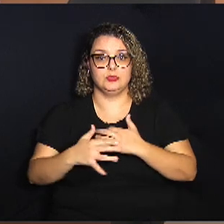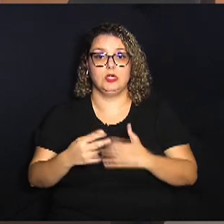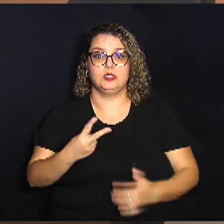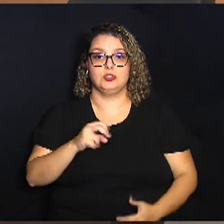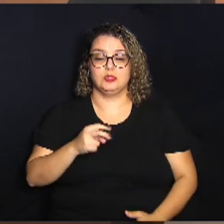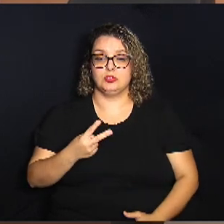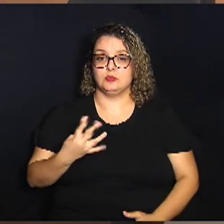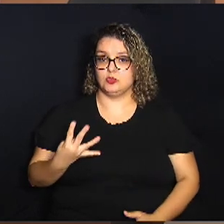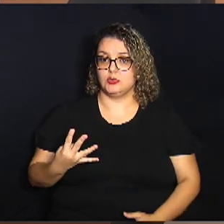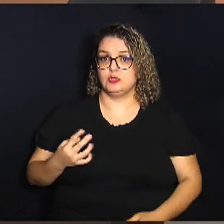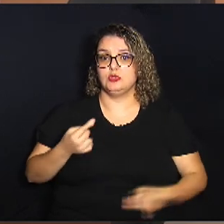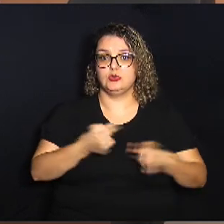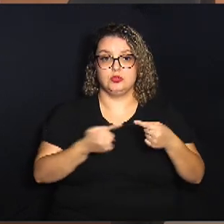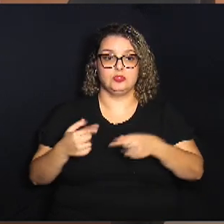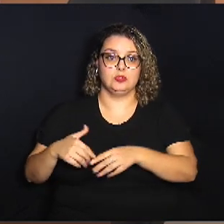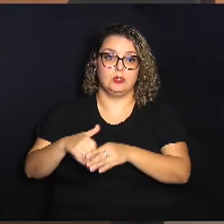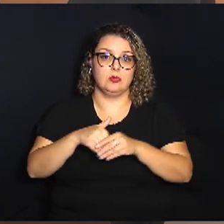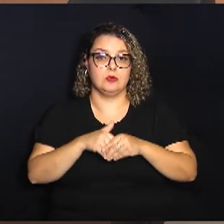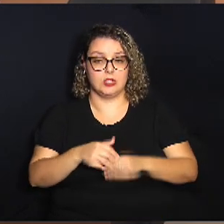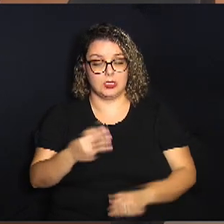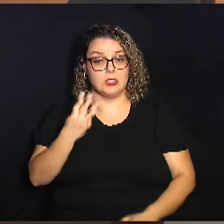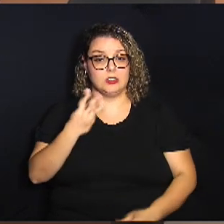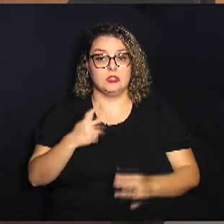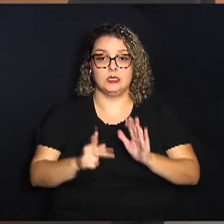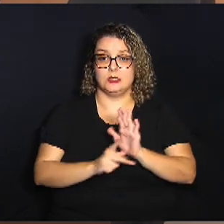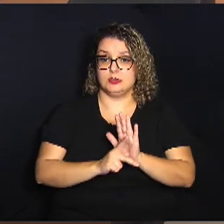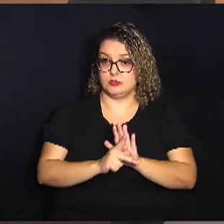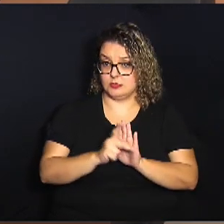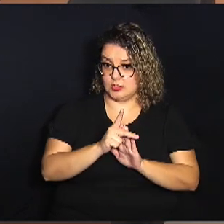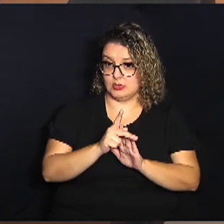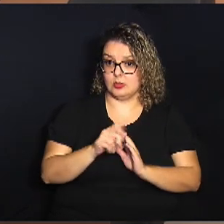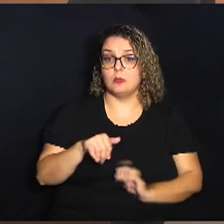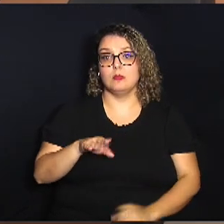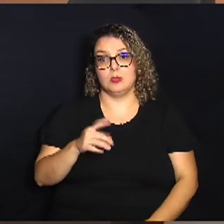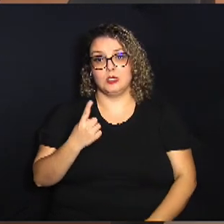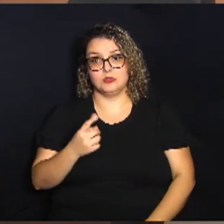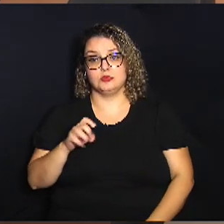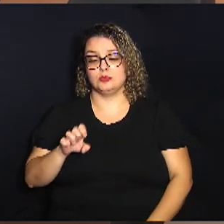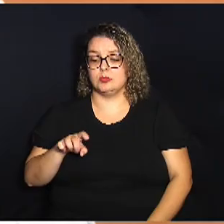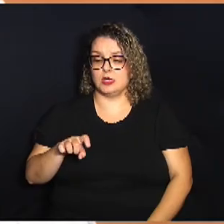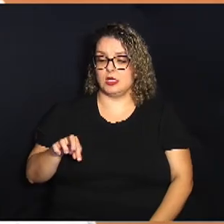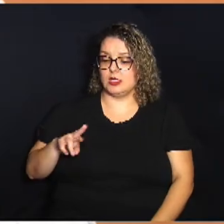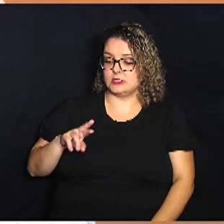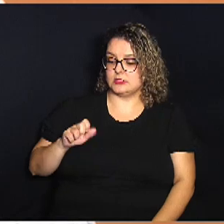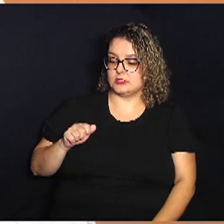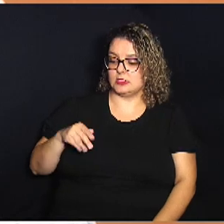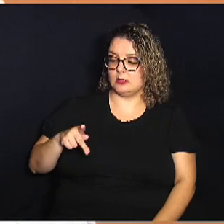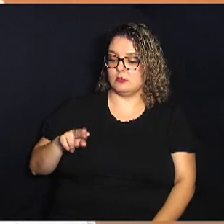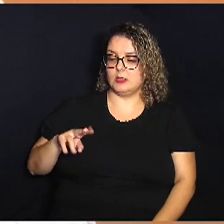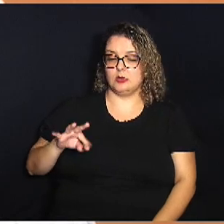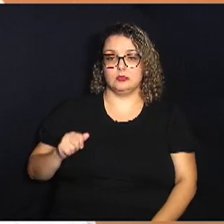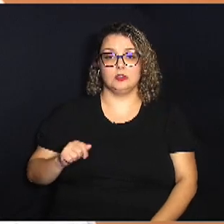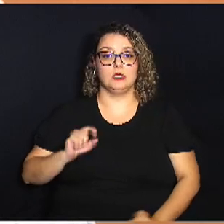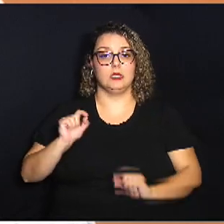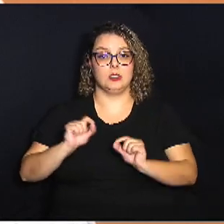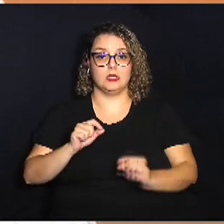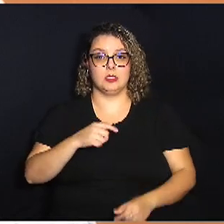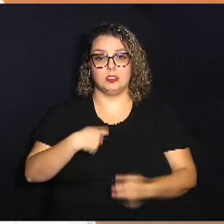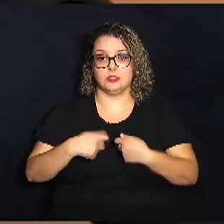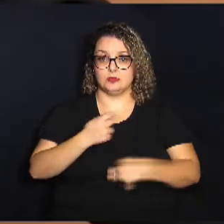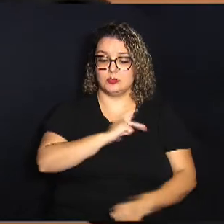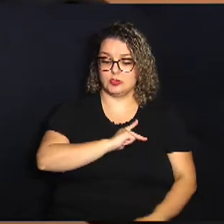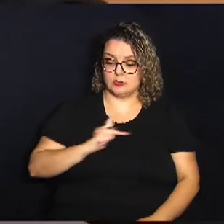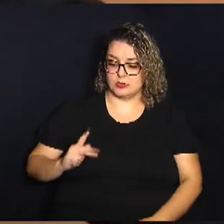discutiu e votou três projetos mais um extra pauta quem conduziu os trabalhos foi o vereador Jorge